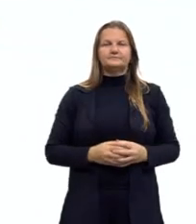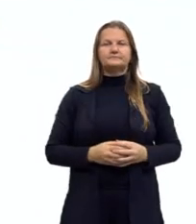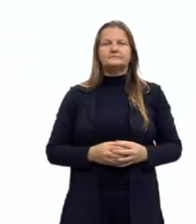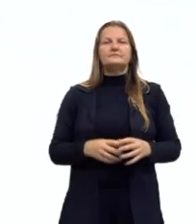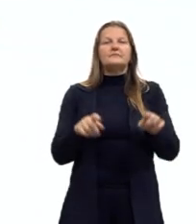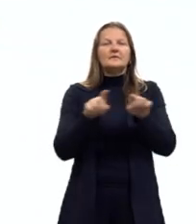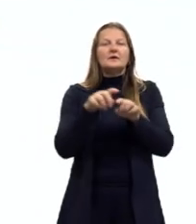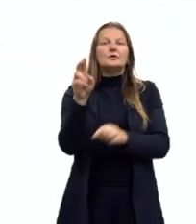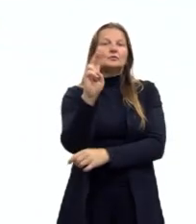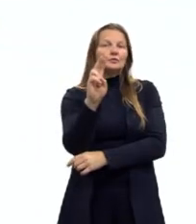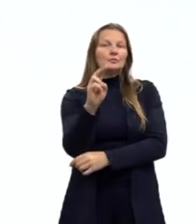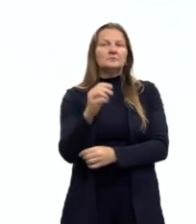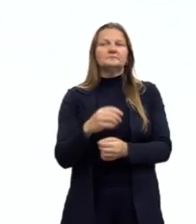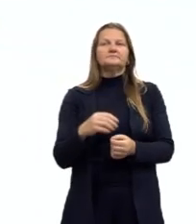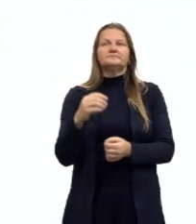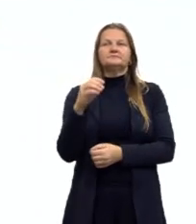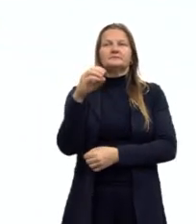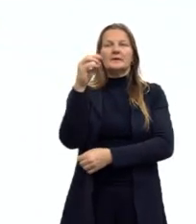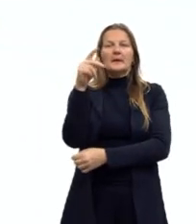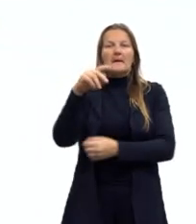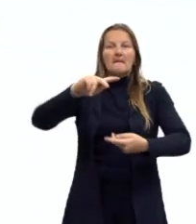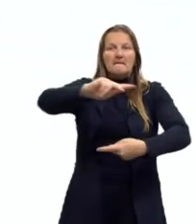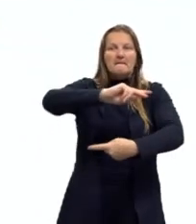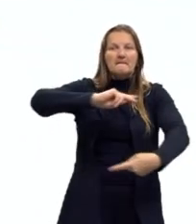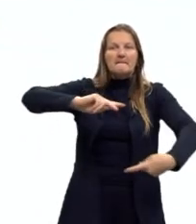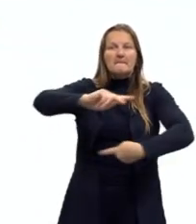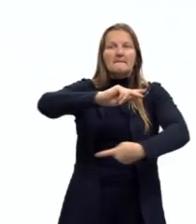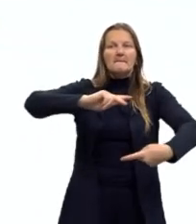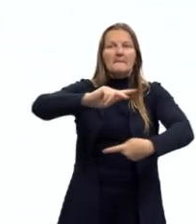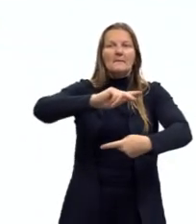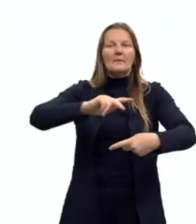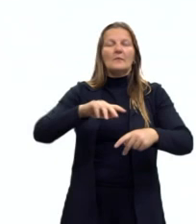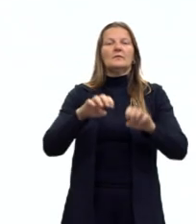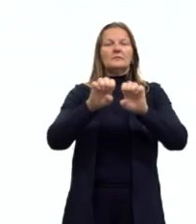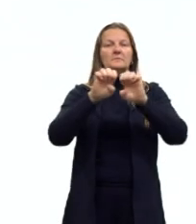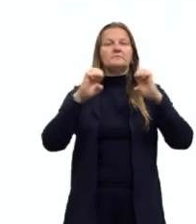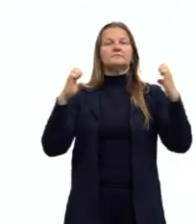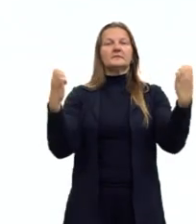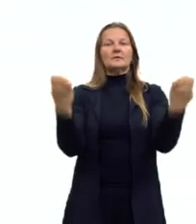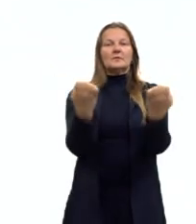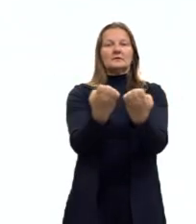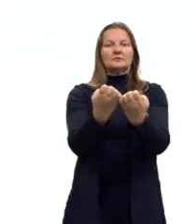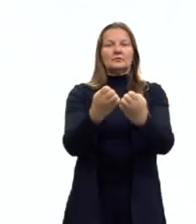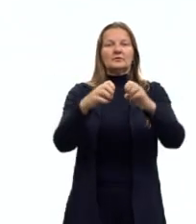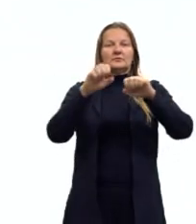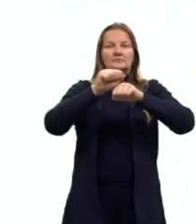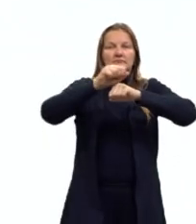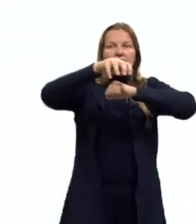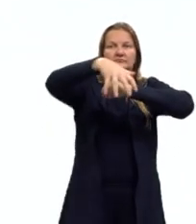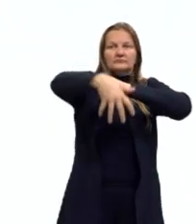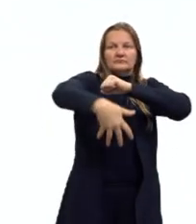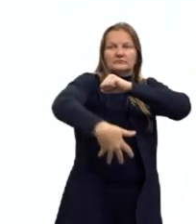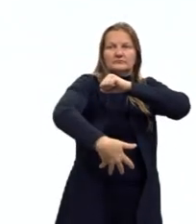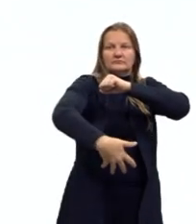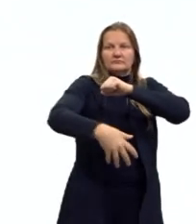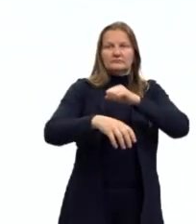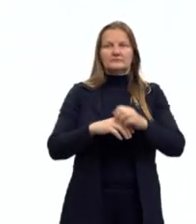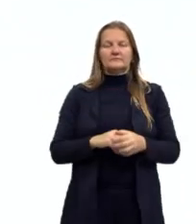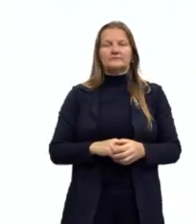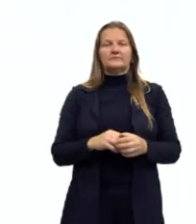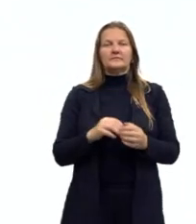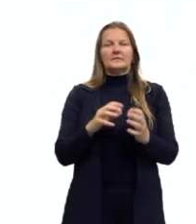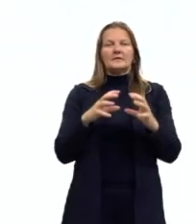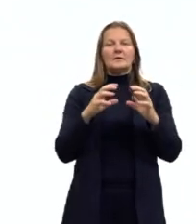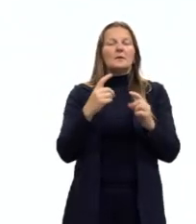esses nomes, né? Polos, paralelos, Equador e meridiano. Então basicamente o